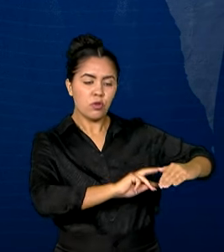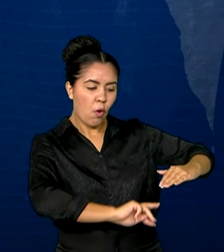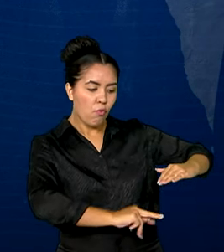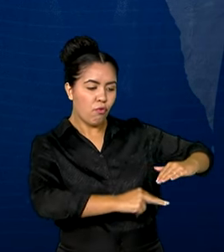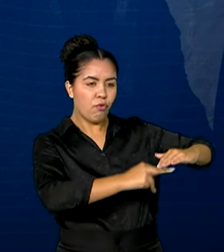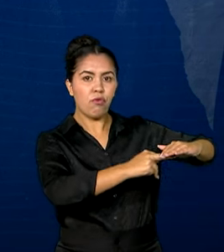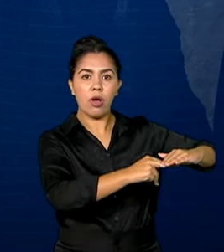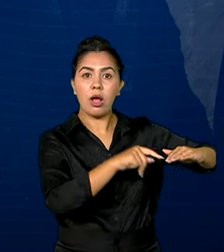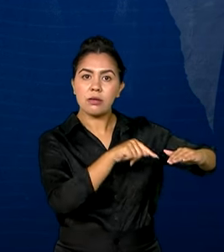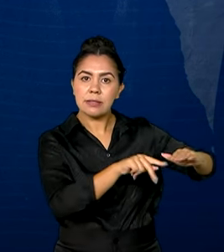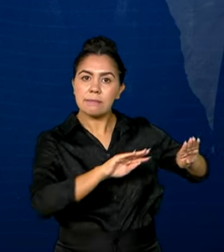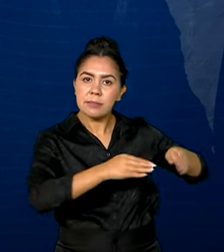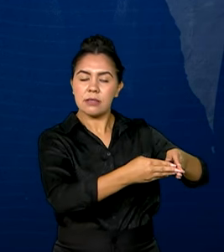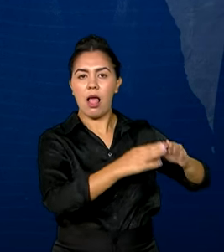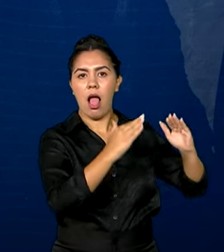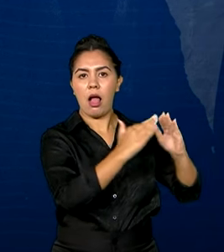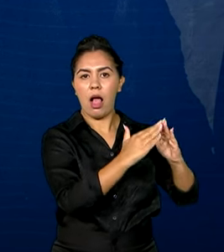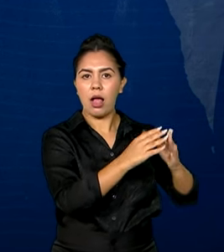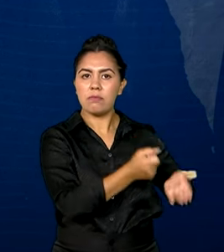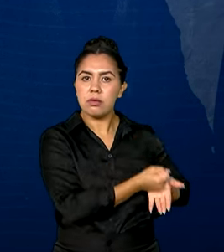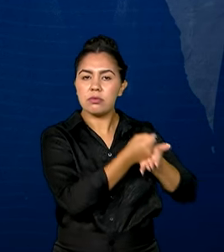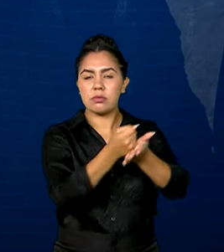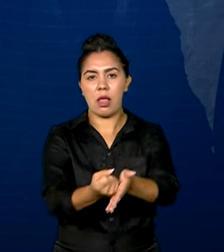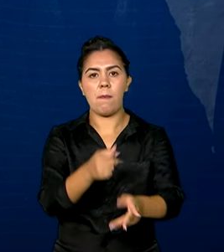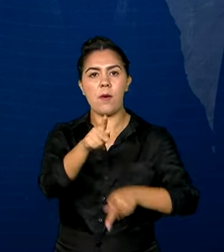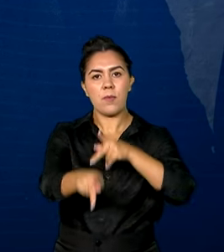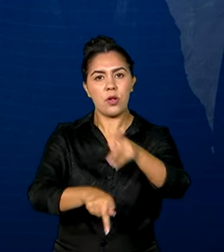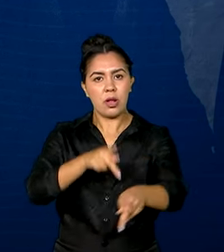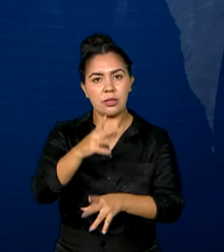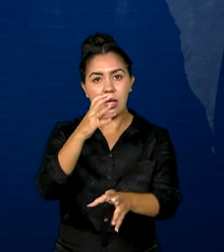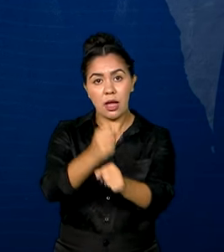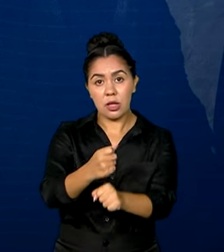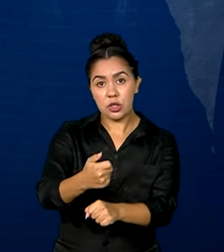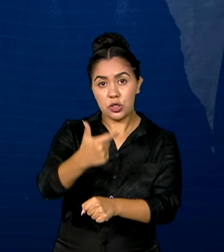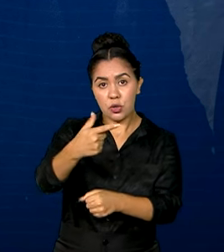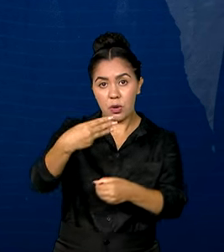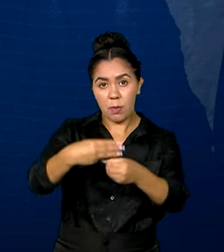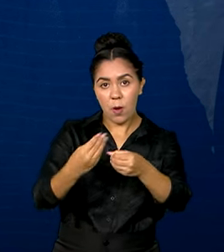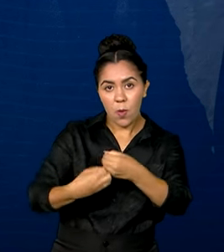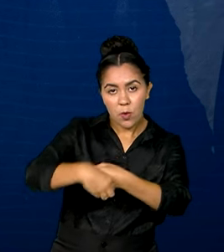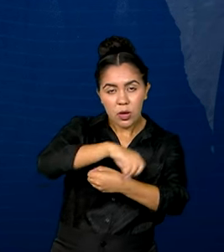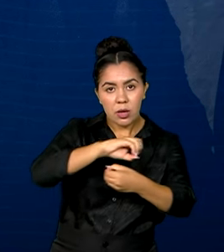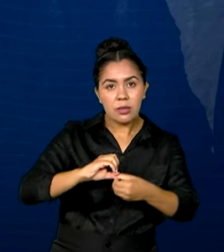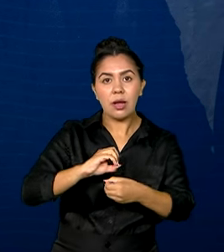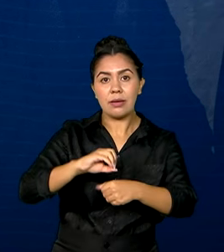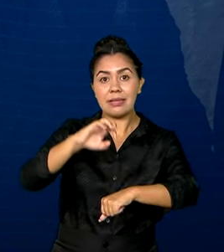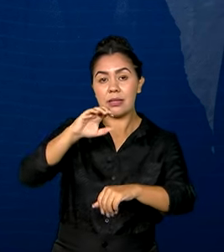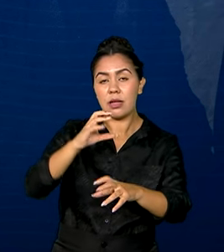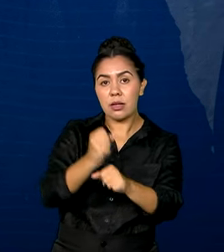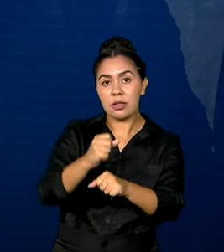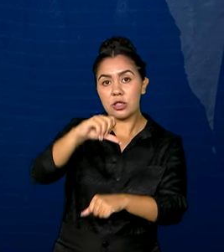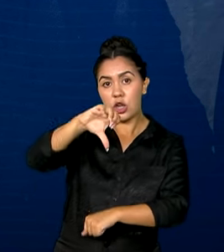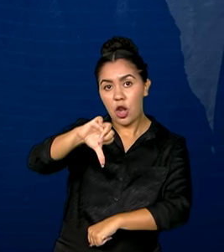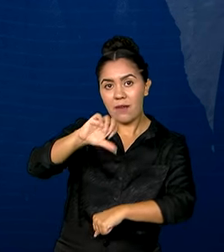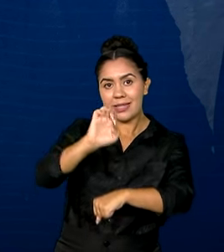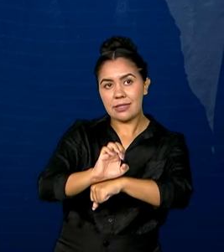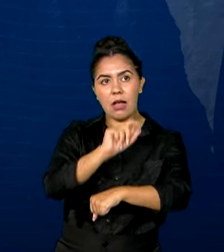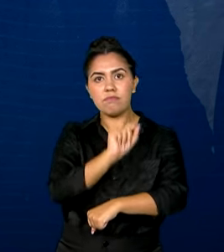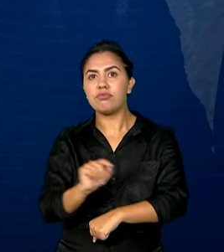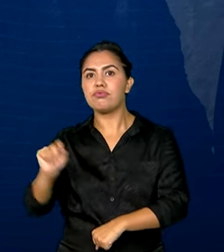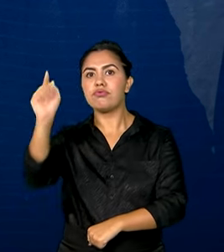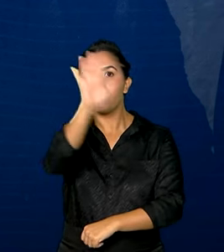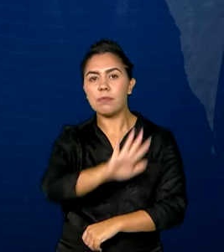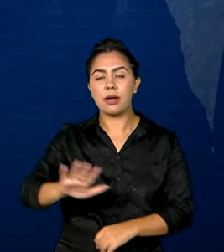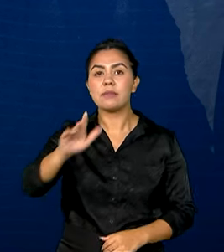Residencial para beneficiar a população de 12 municípios em nove estados brasileiros. Na região centro